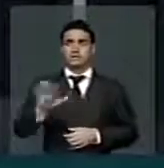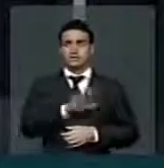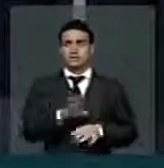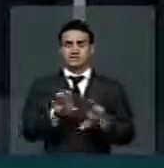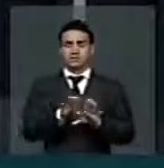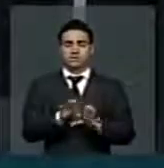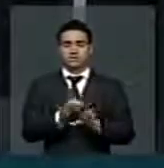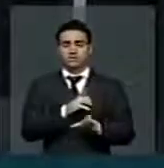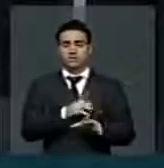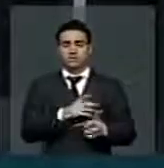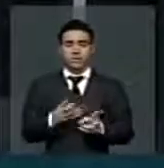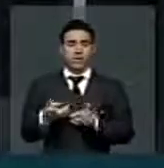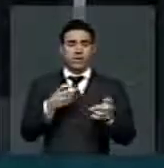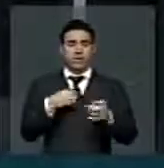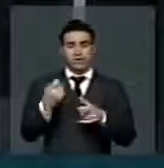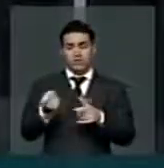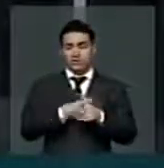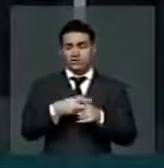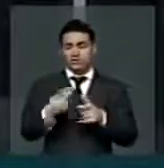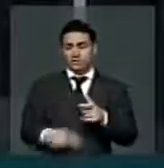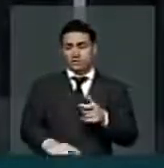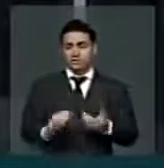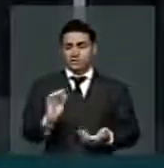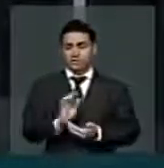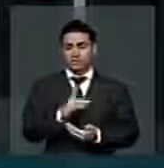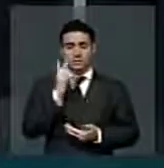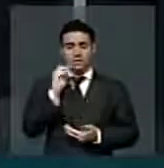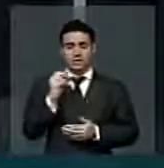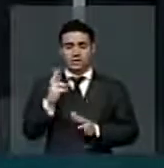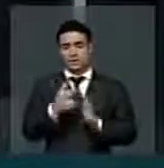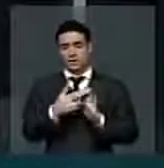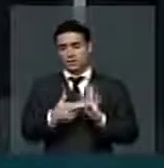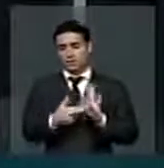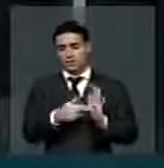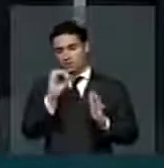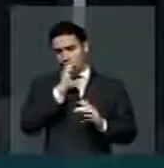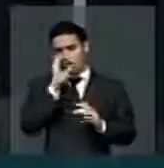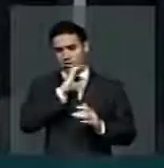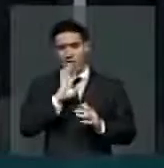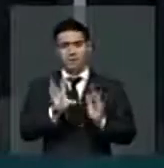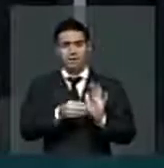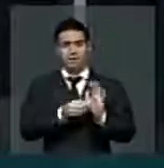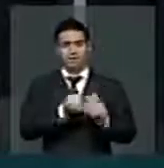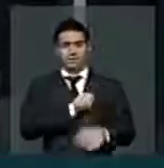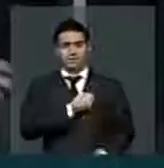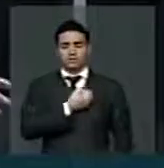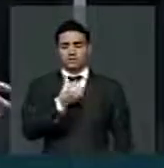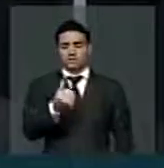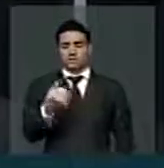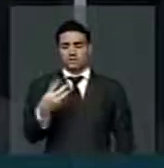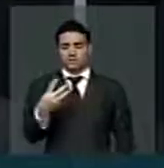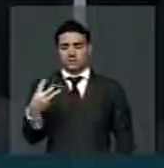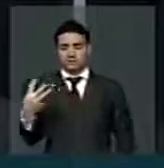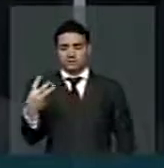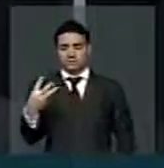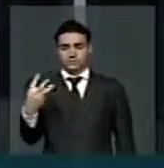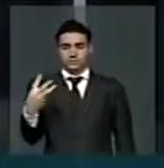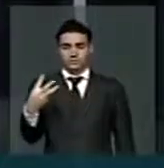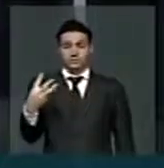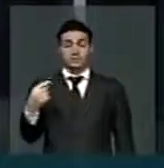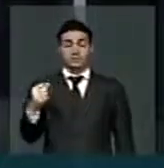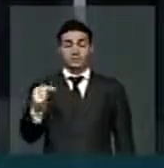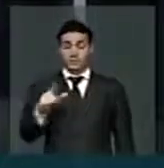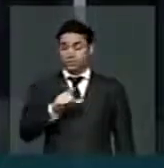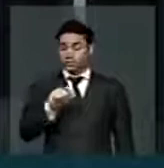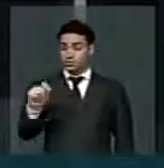cobrando uma dívida dessa casa para regulamentar definitivamente a emenda 63, que nós, com unanimidade,